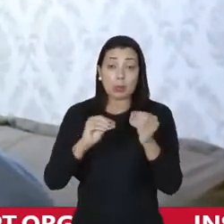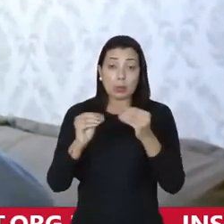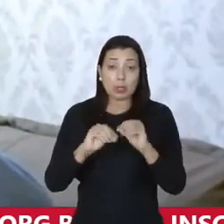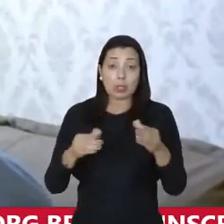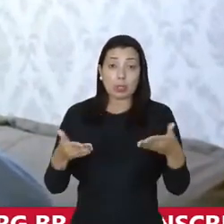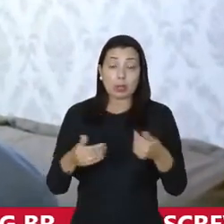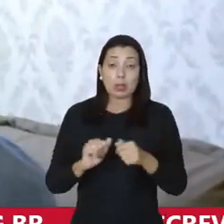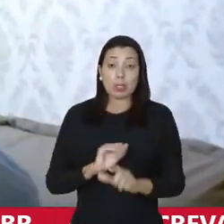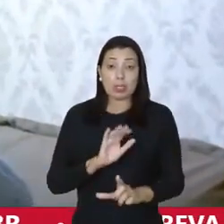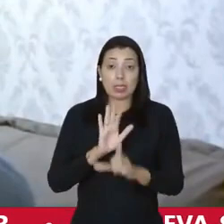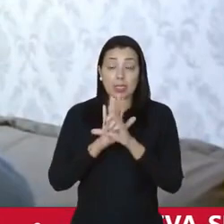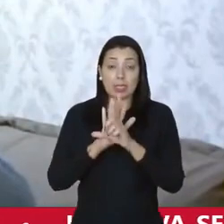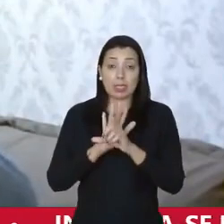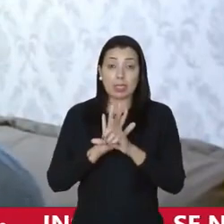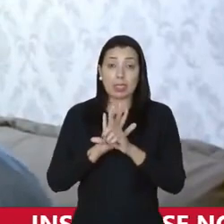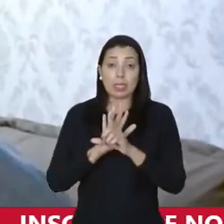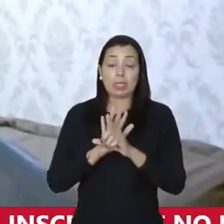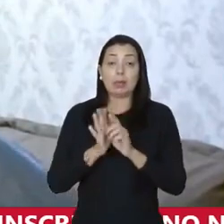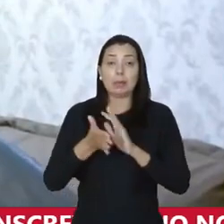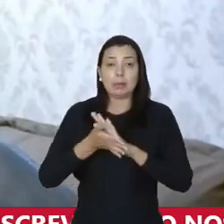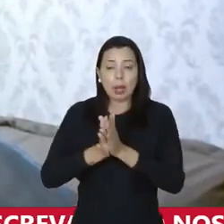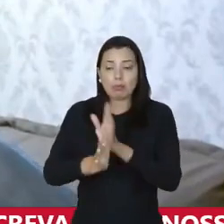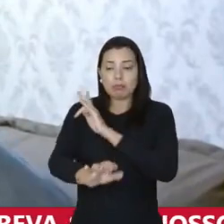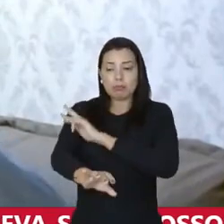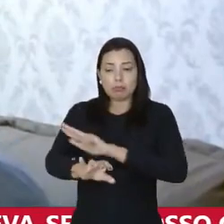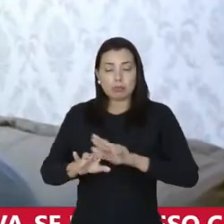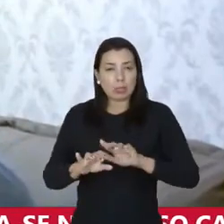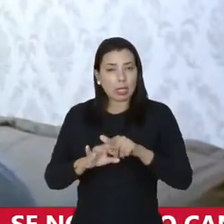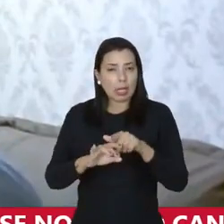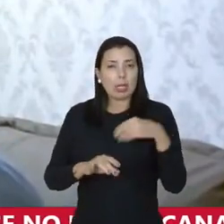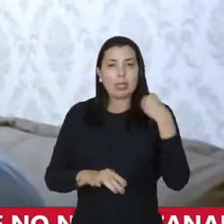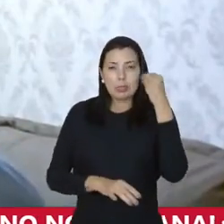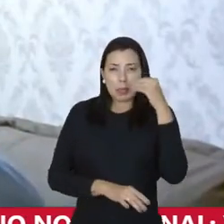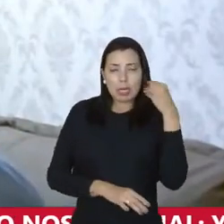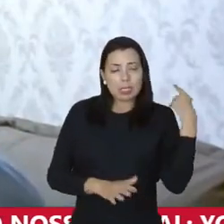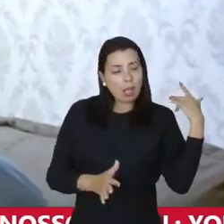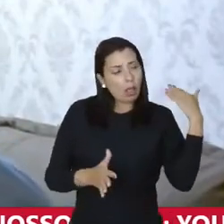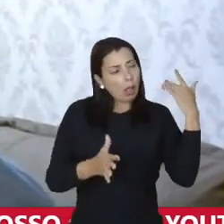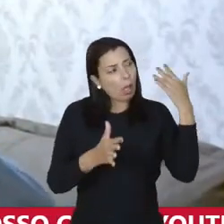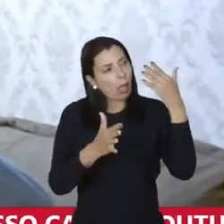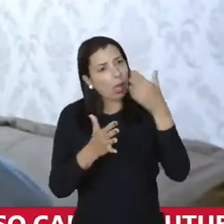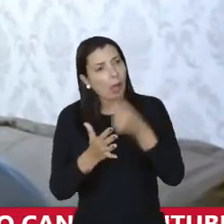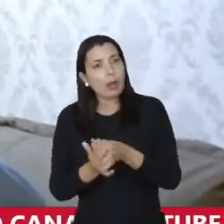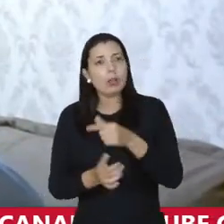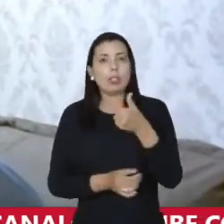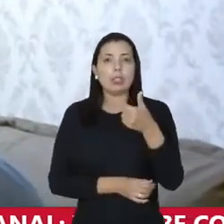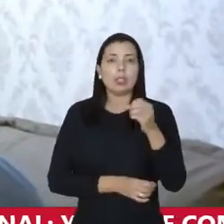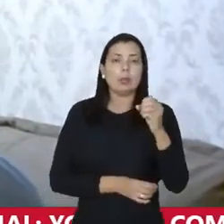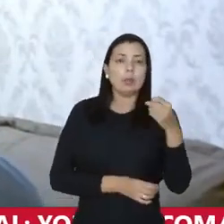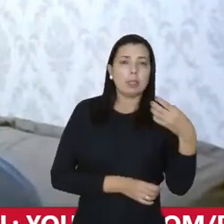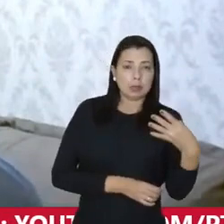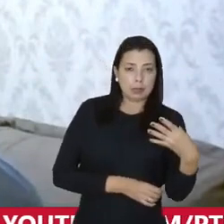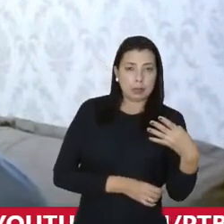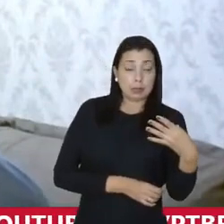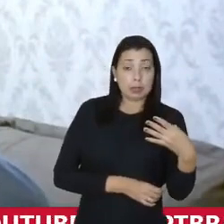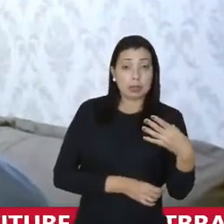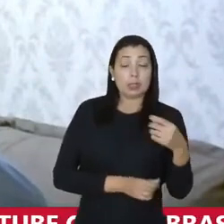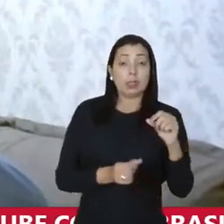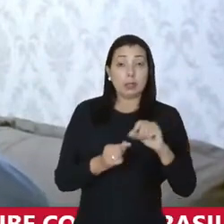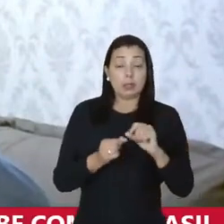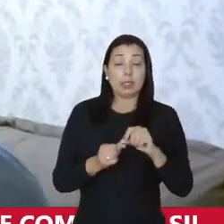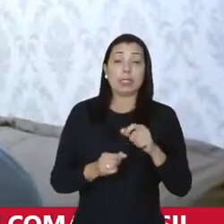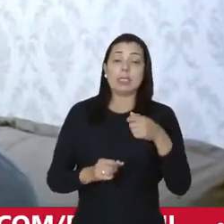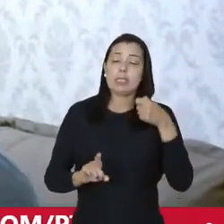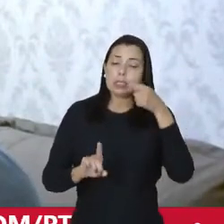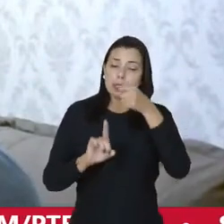da legislação antirracista. Você está dizendo de uma experiência de anos, desde 2014, que fez essa